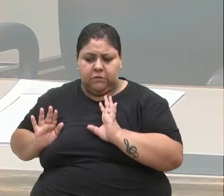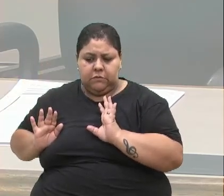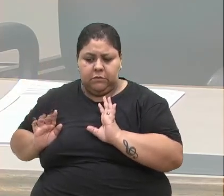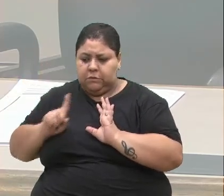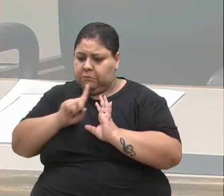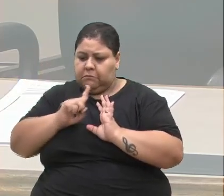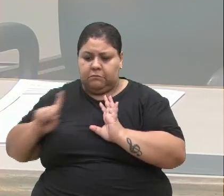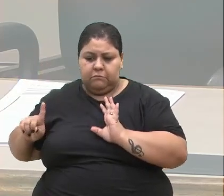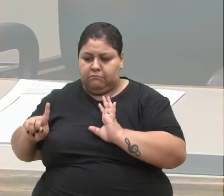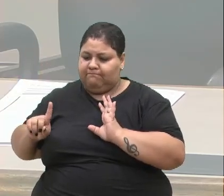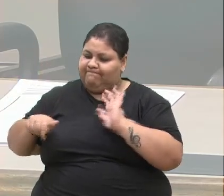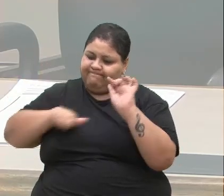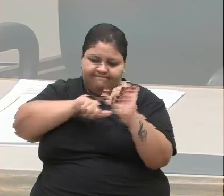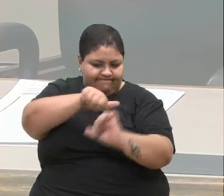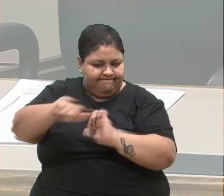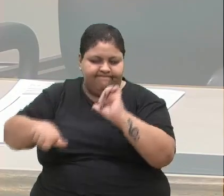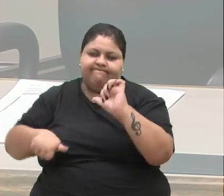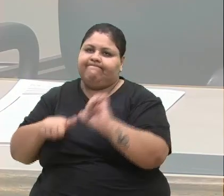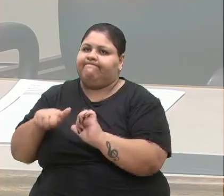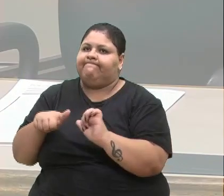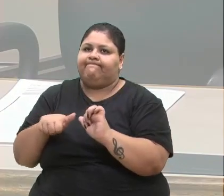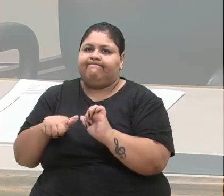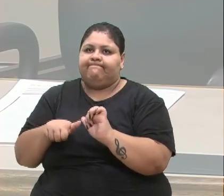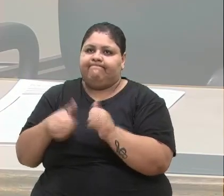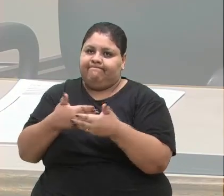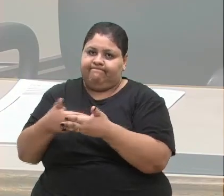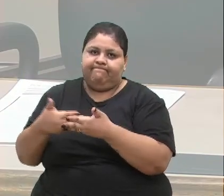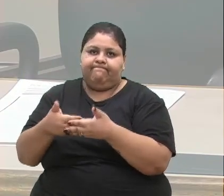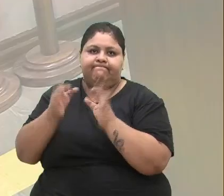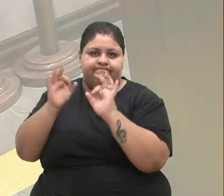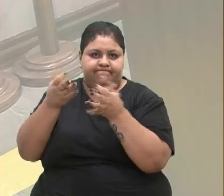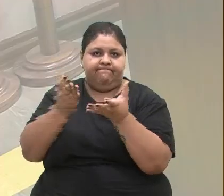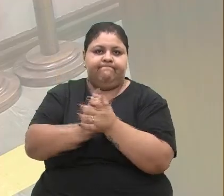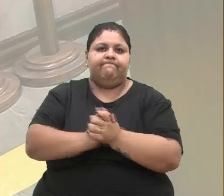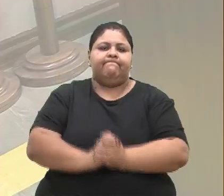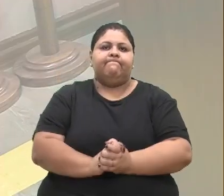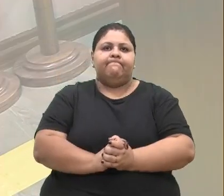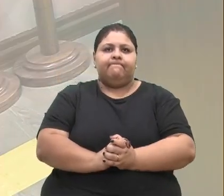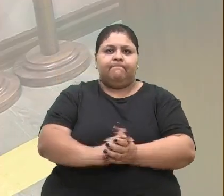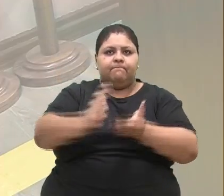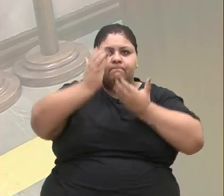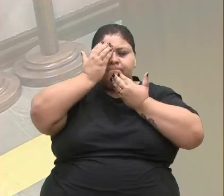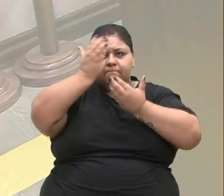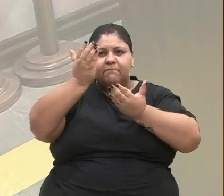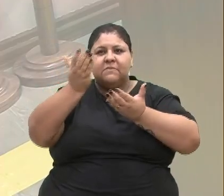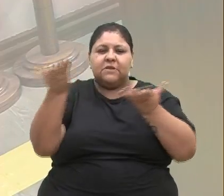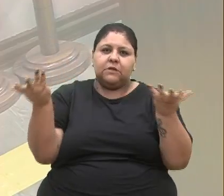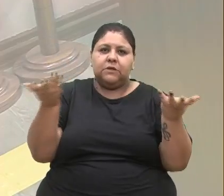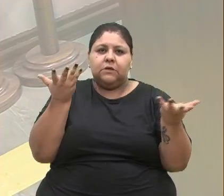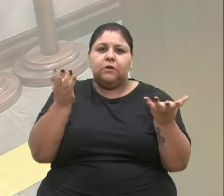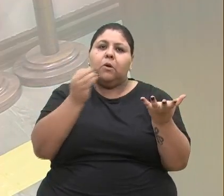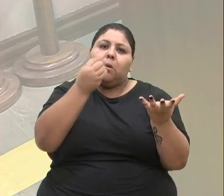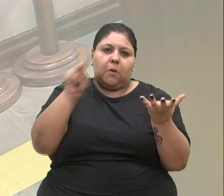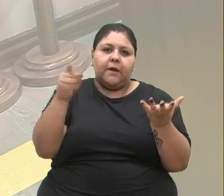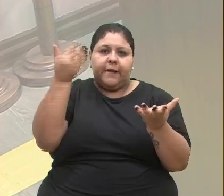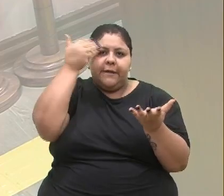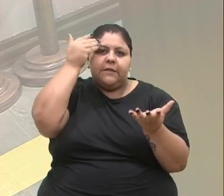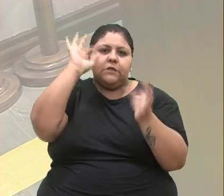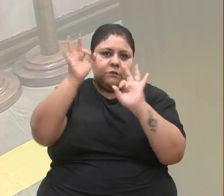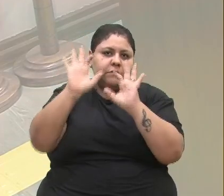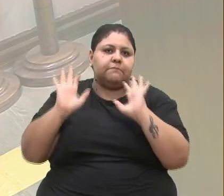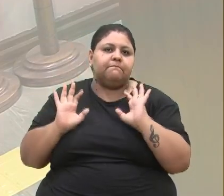foi conseguido reverter a situação desse bebê. Perfeito. Obrigado, pessoal. A questão, ok, está entendido,